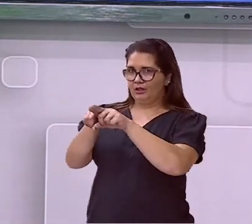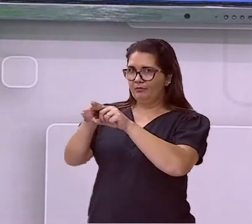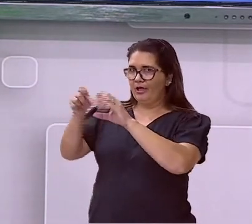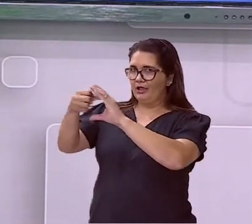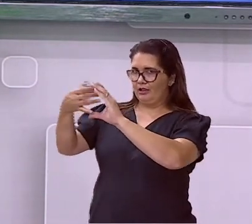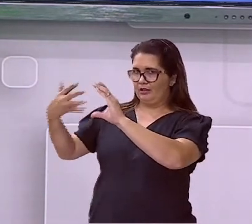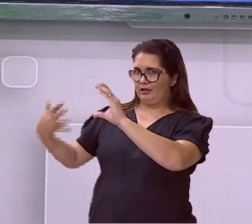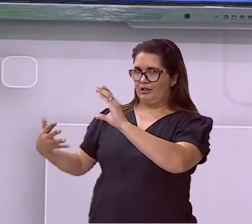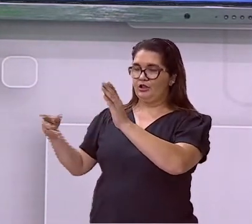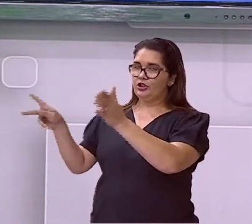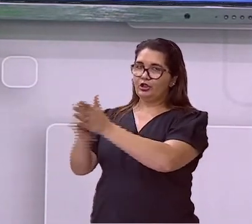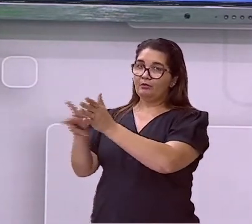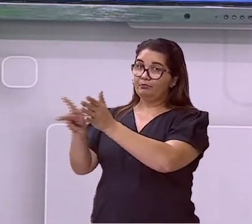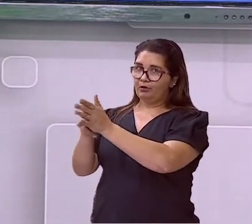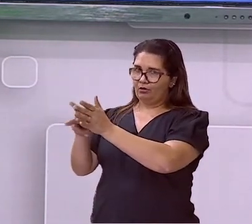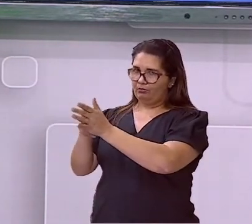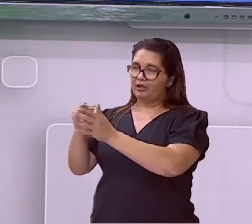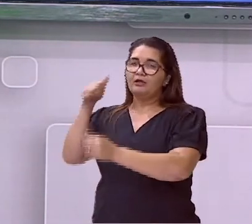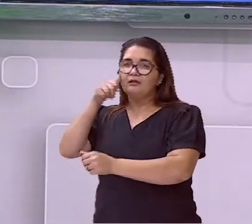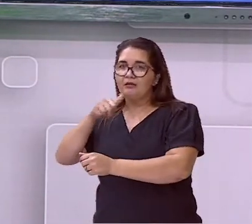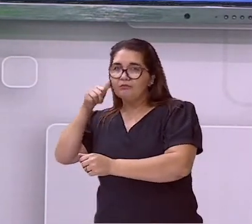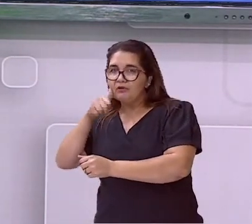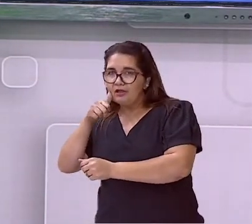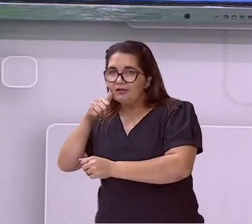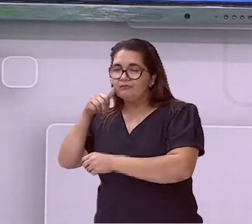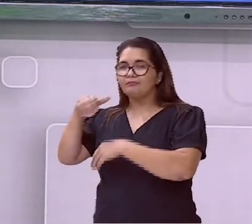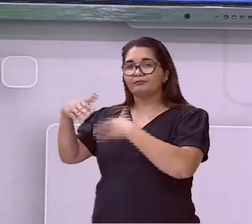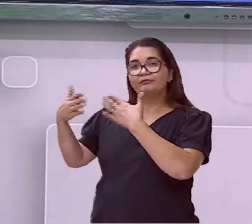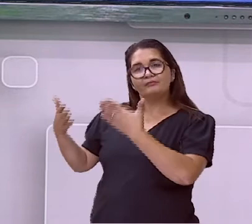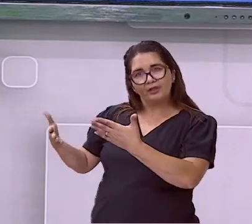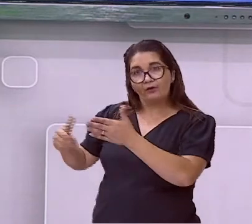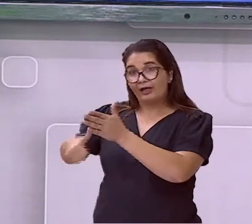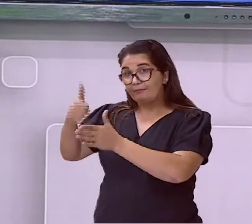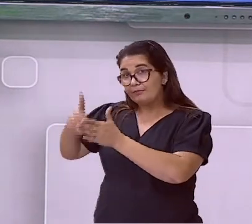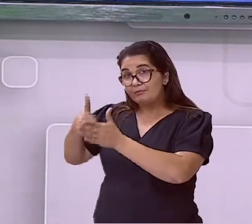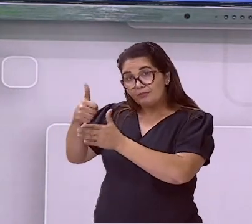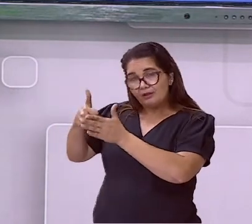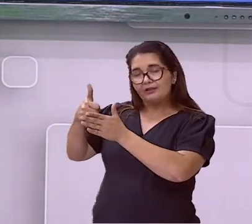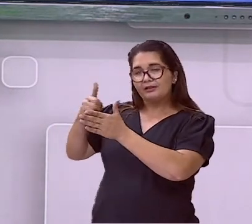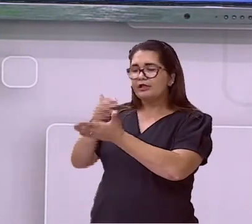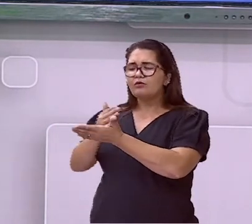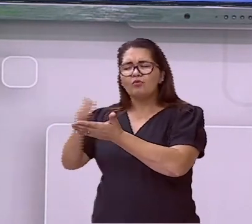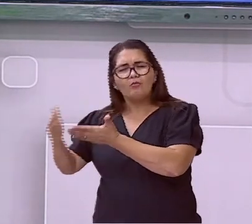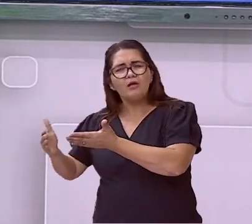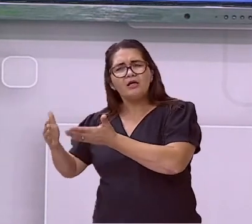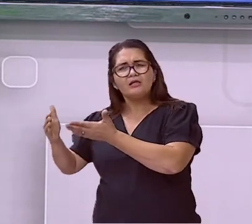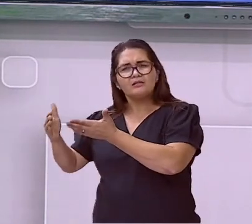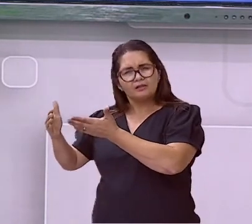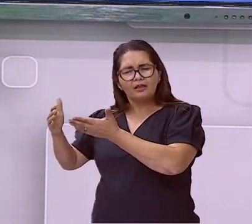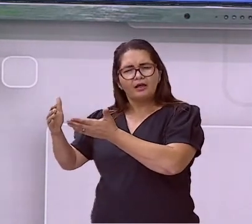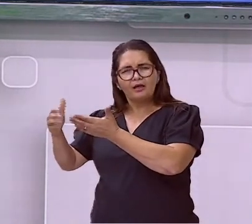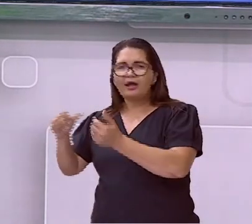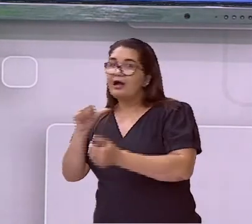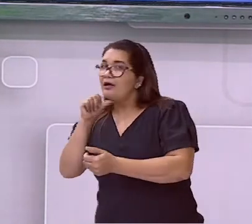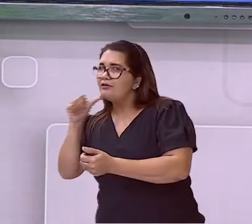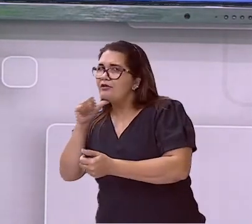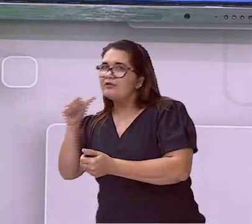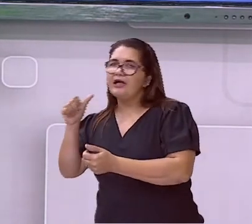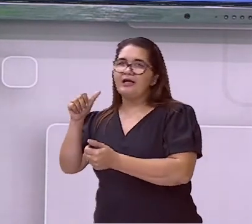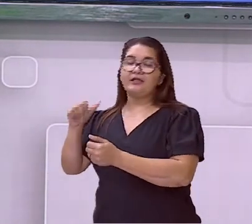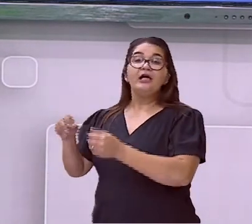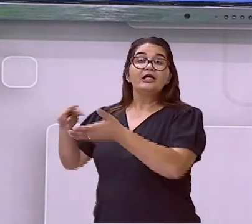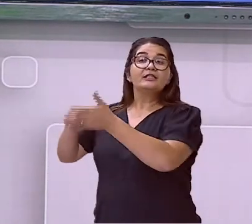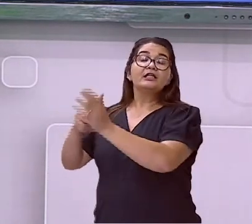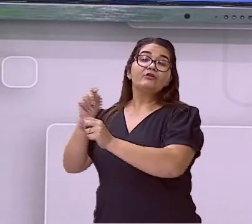primeira menstruação, que a gente dá o nome de menarca, e que vai trazer essa característica de que a menina está saudável e